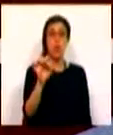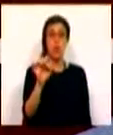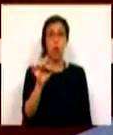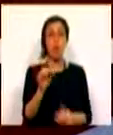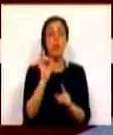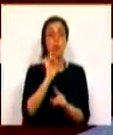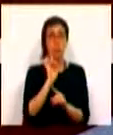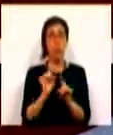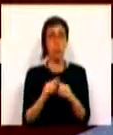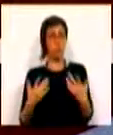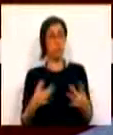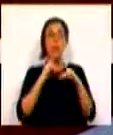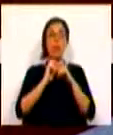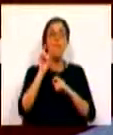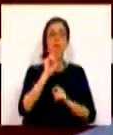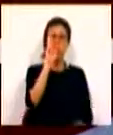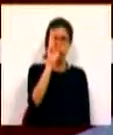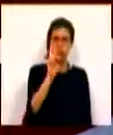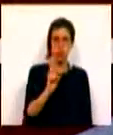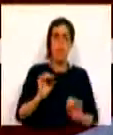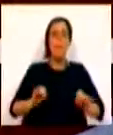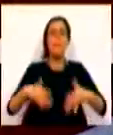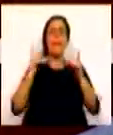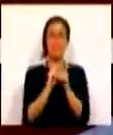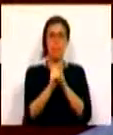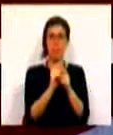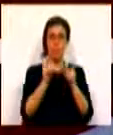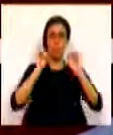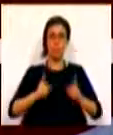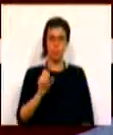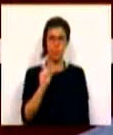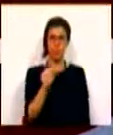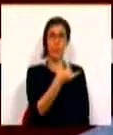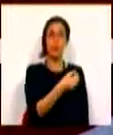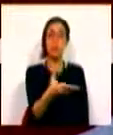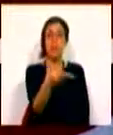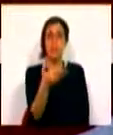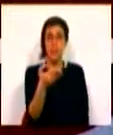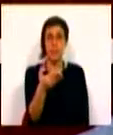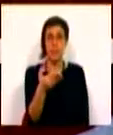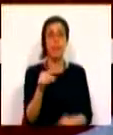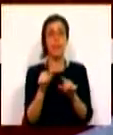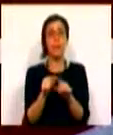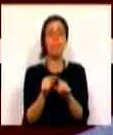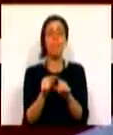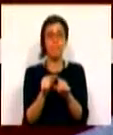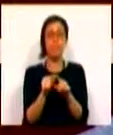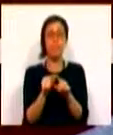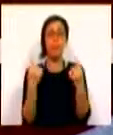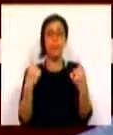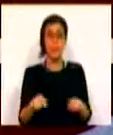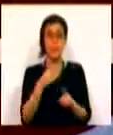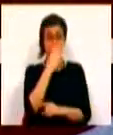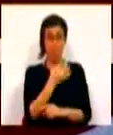válida e que define os valores de início da prestação a partir de outubro de 2017, e que terão um